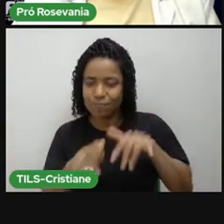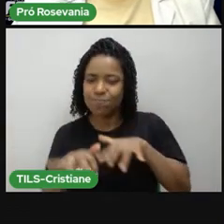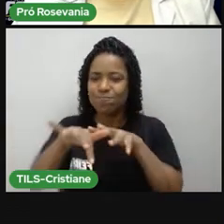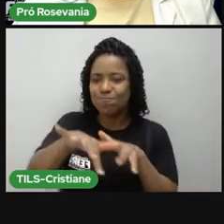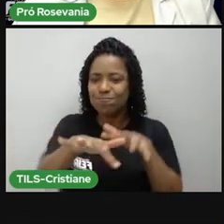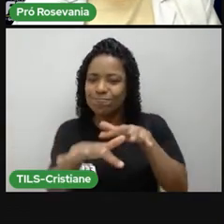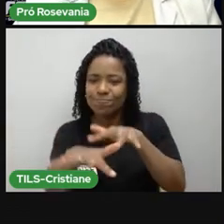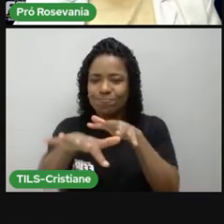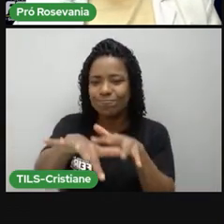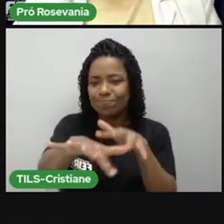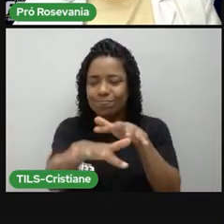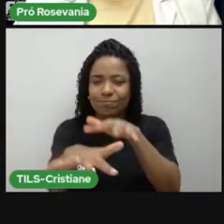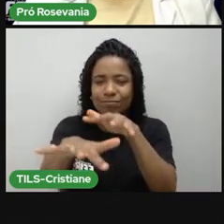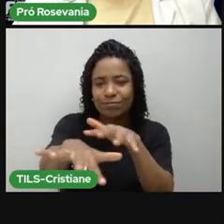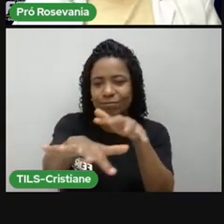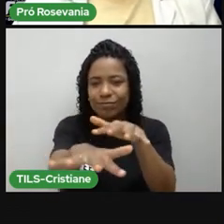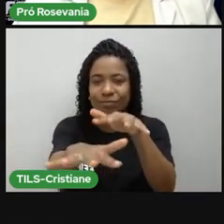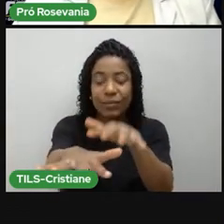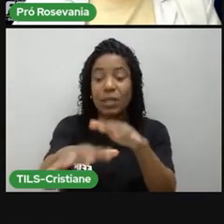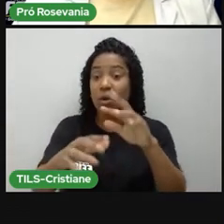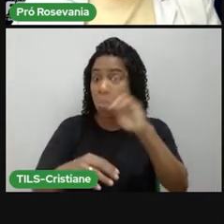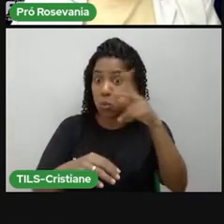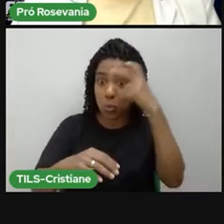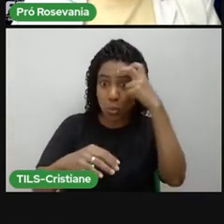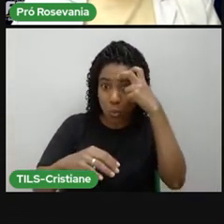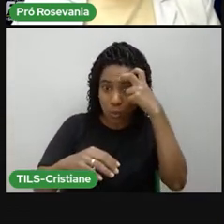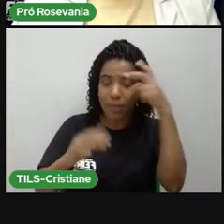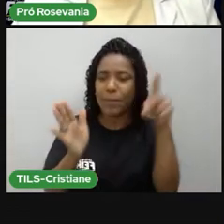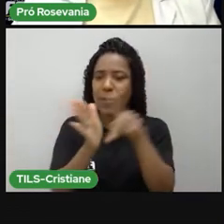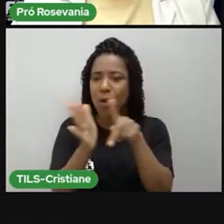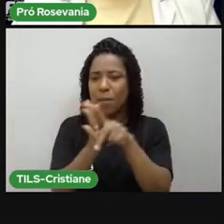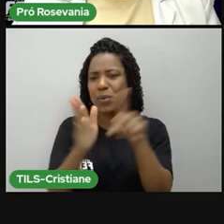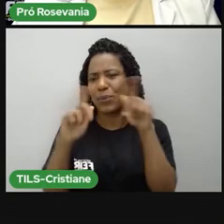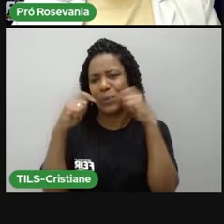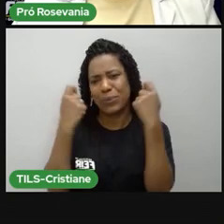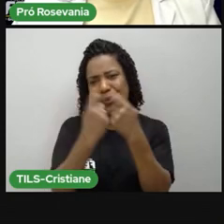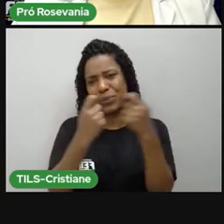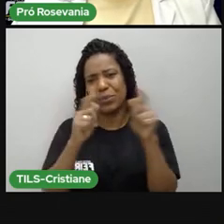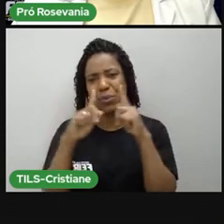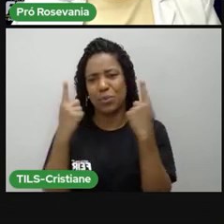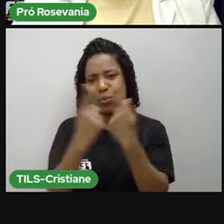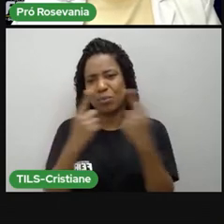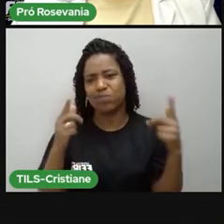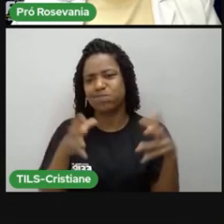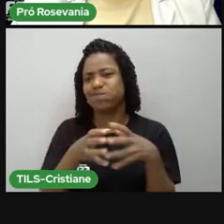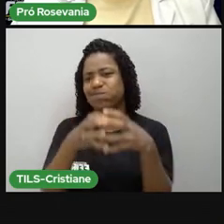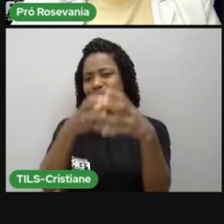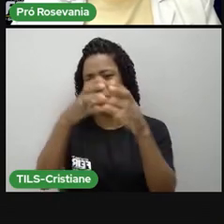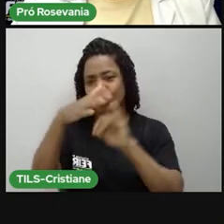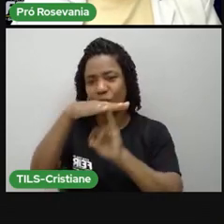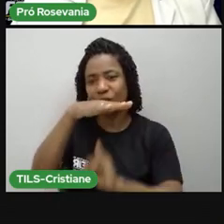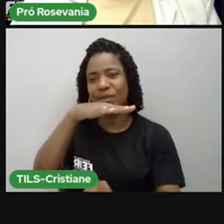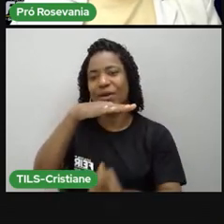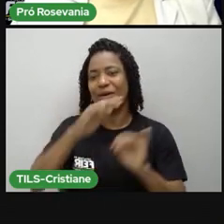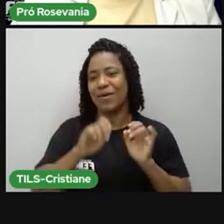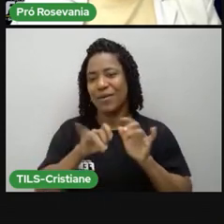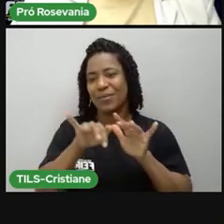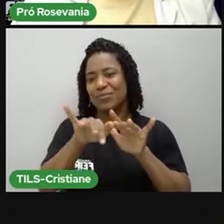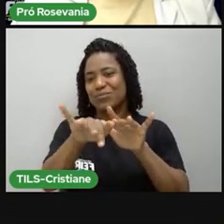escolas, vários grupos, várias ONGs da cidade participam. Também é bastante legal, uma energia enorme, né,